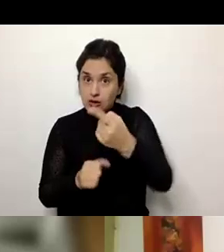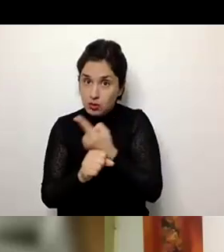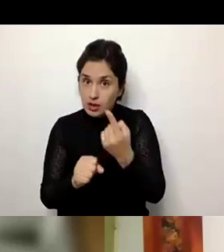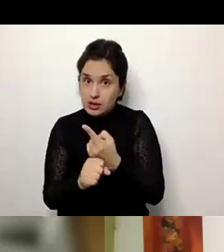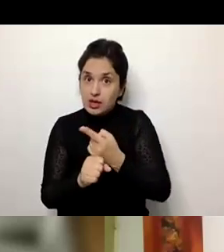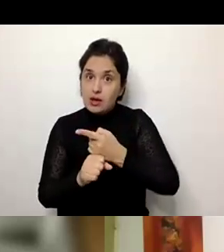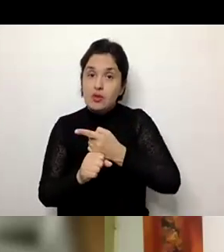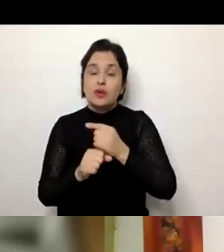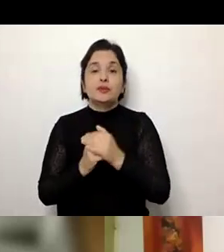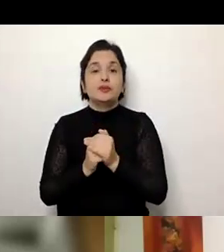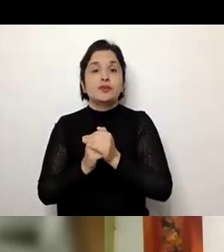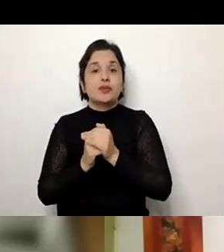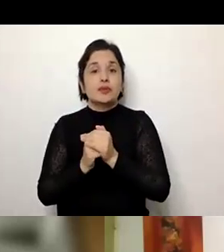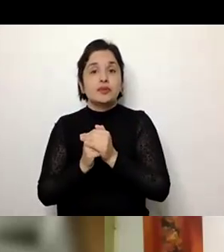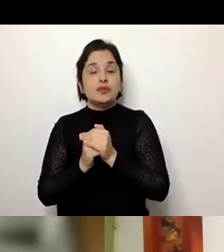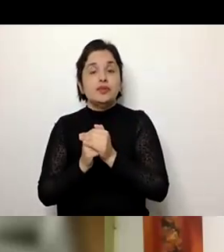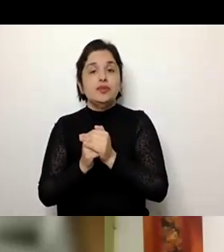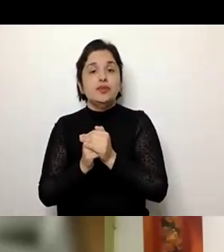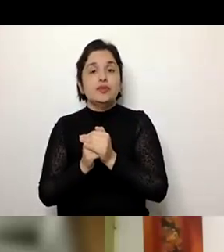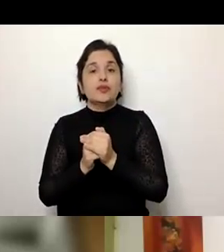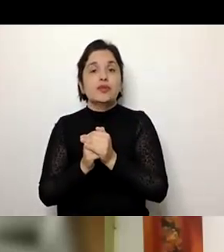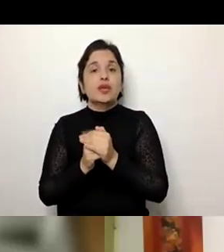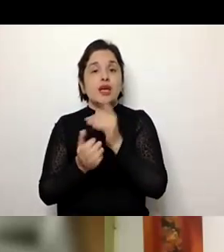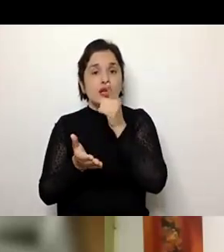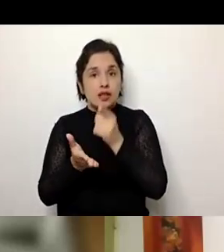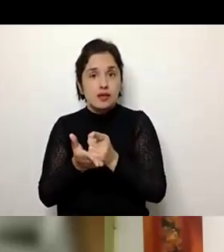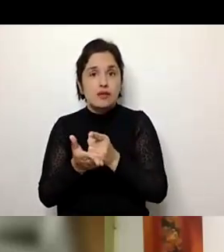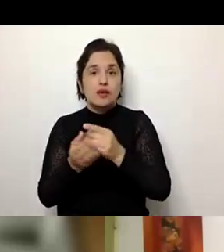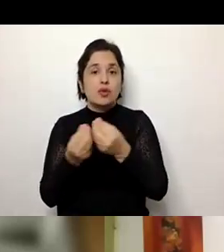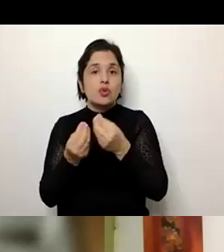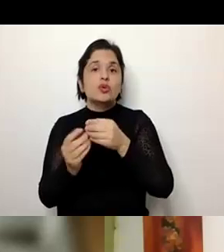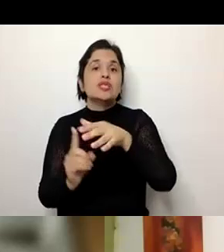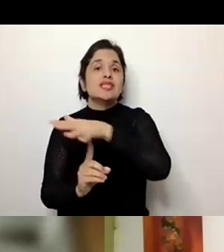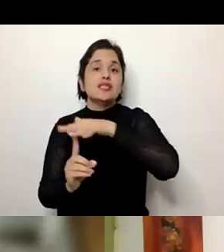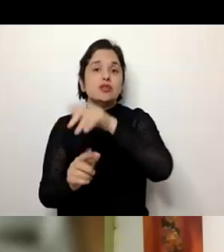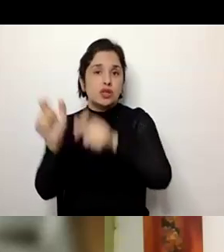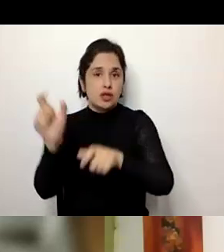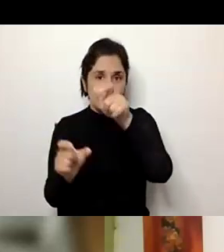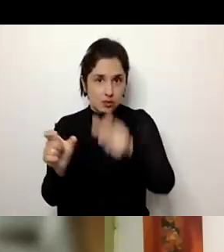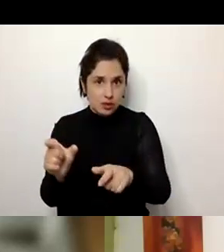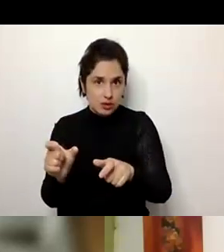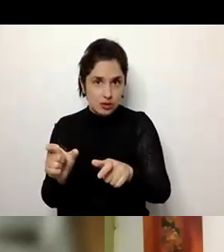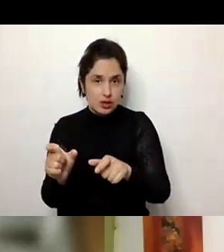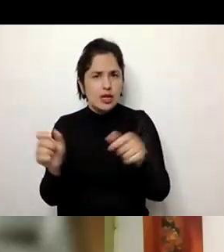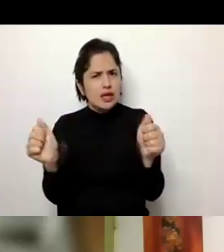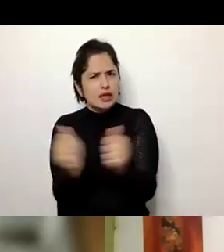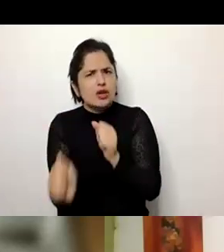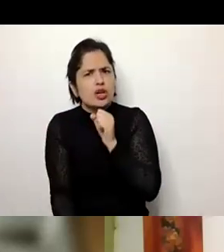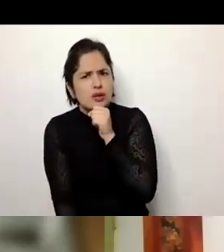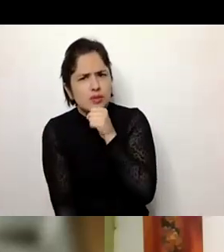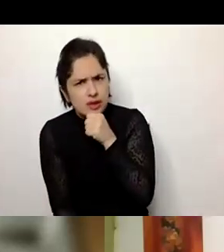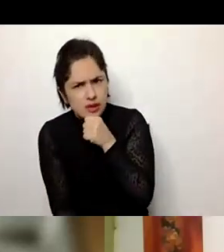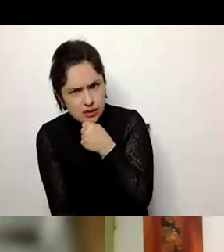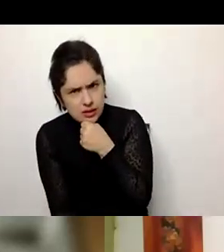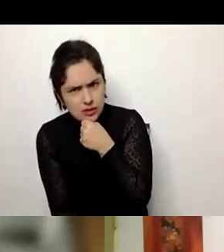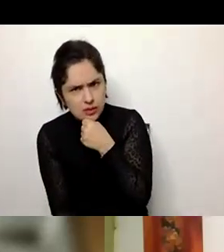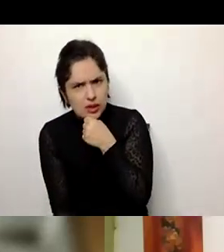desenvolvimental, nós temos também muitos casos de pessoas que com envelhecimento padecem